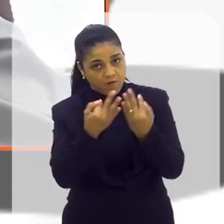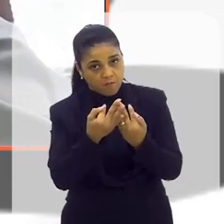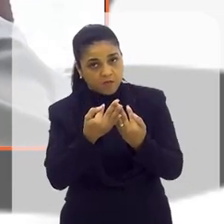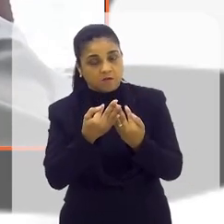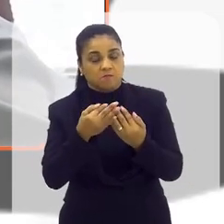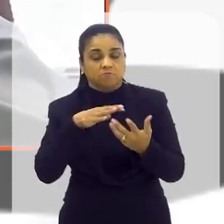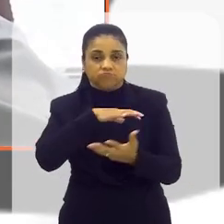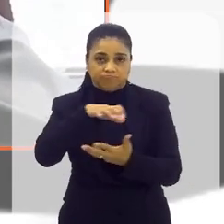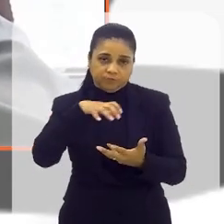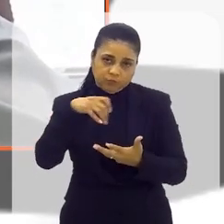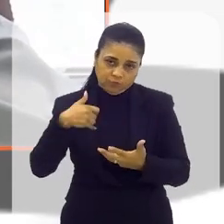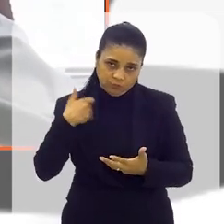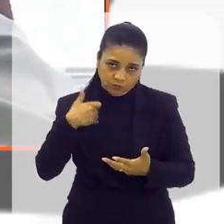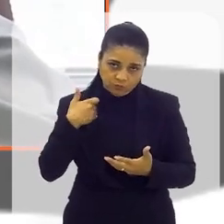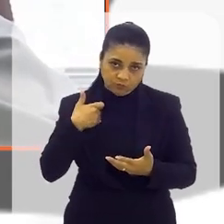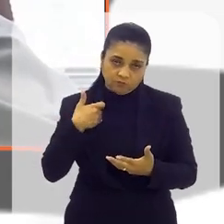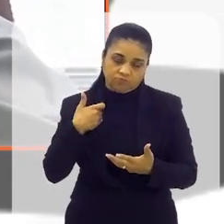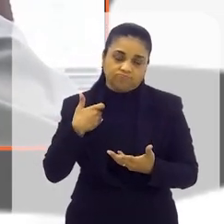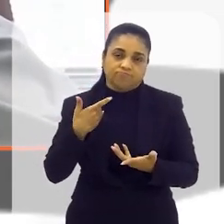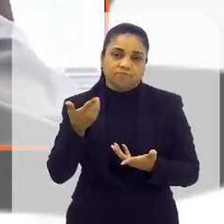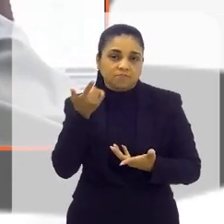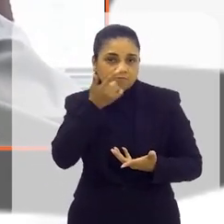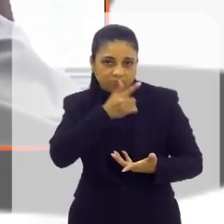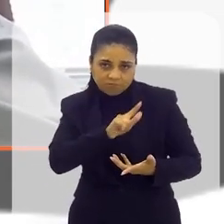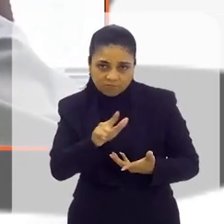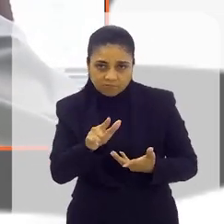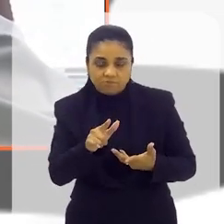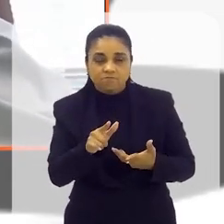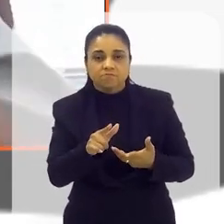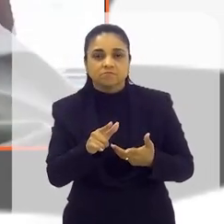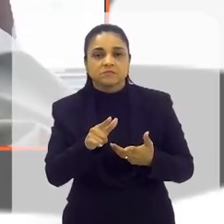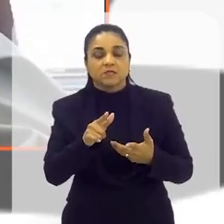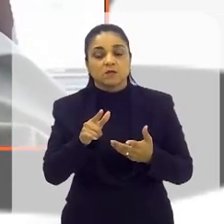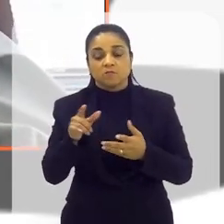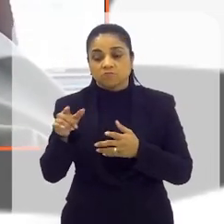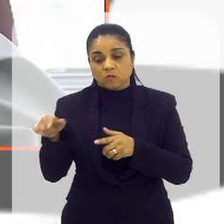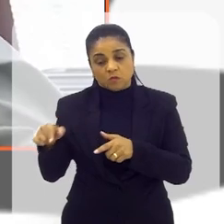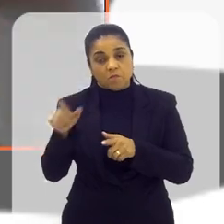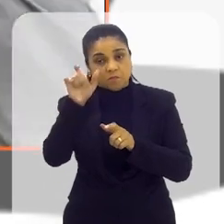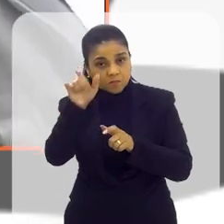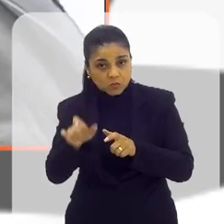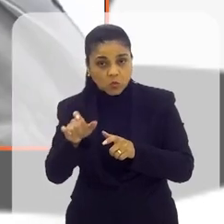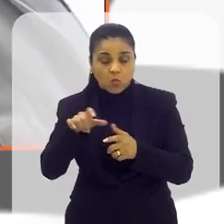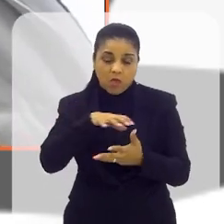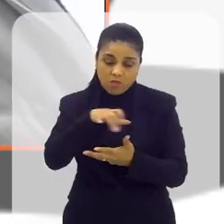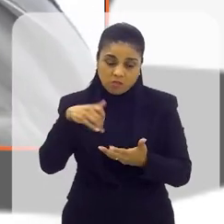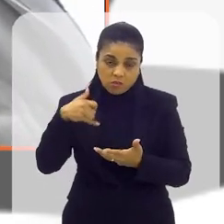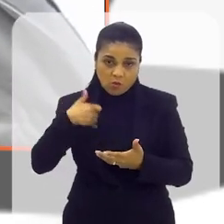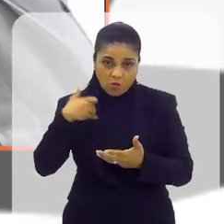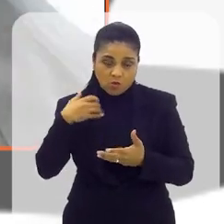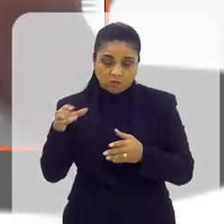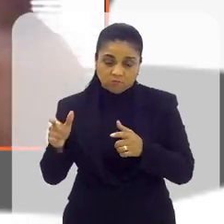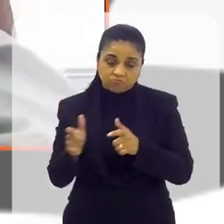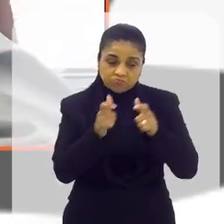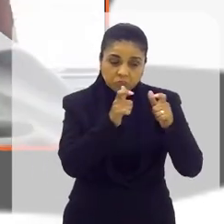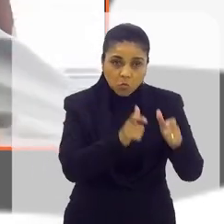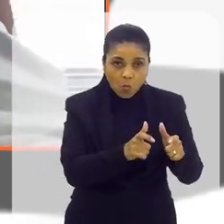que é um grande ganho para essa família, que deixa esse idoso num local de qualidade,